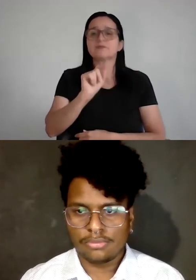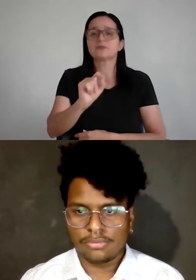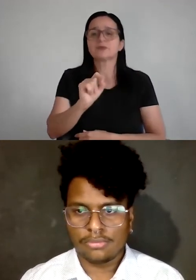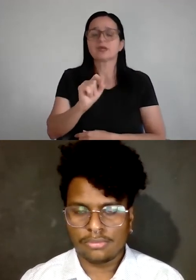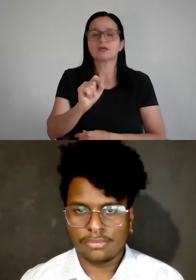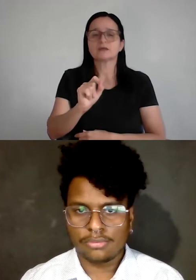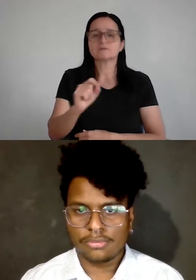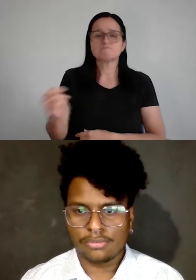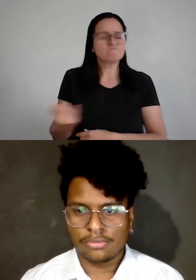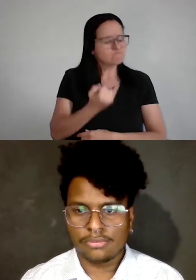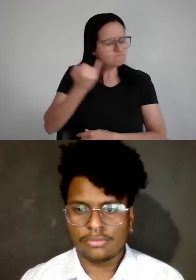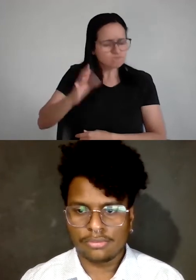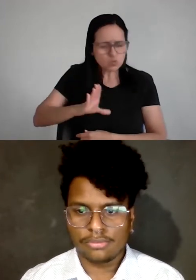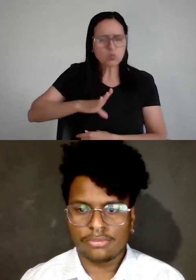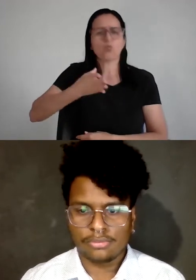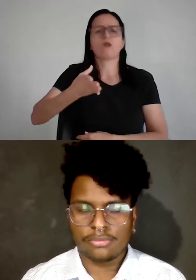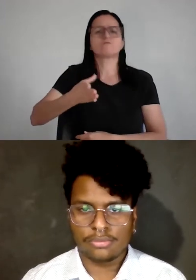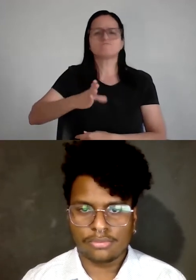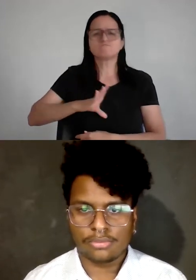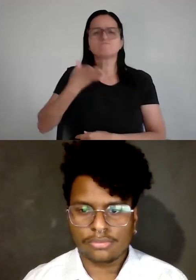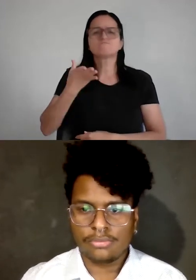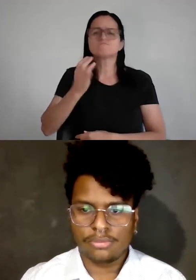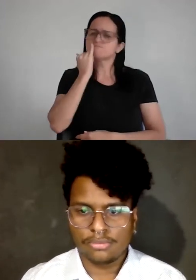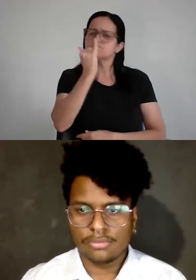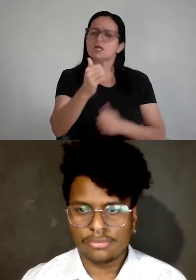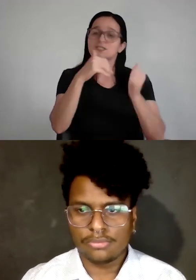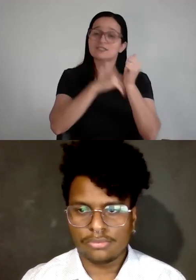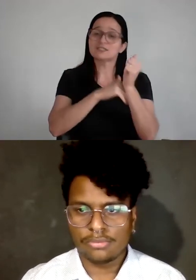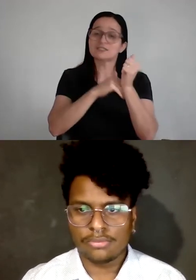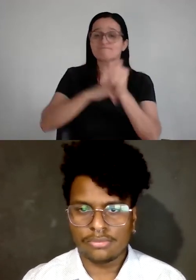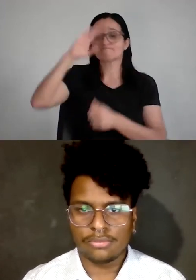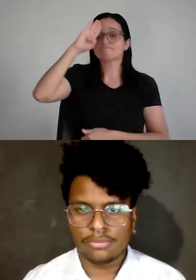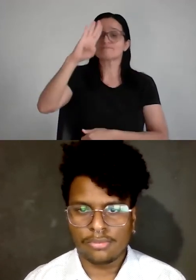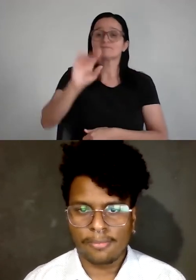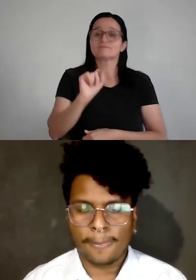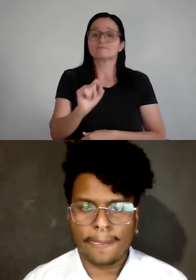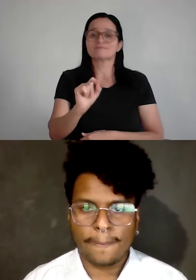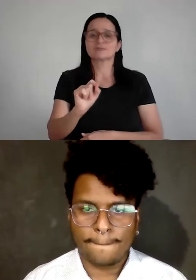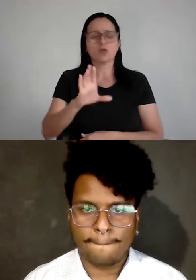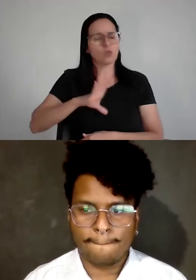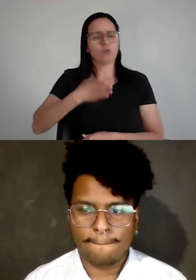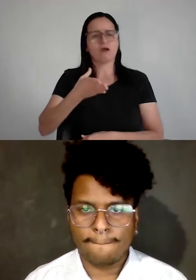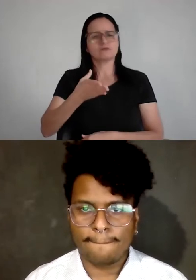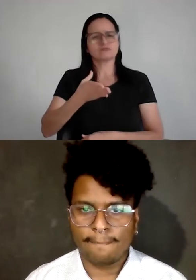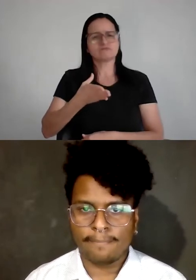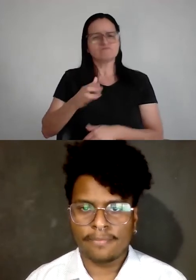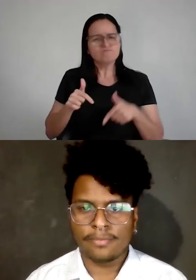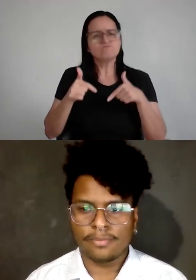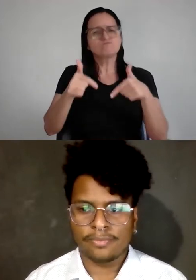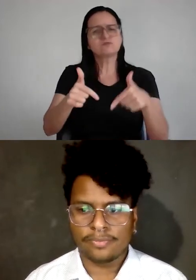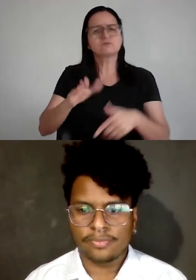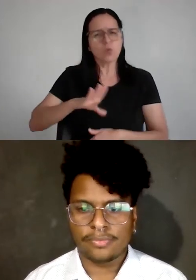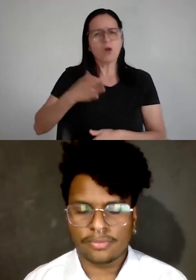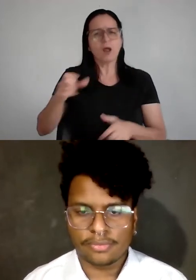cavalagem de ousadia e coragem. O segredinho, o remedinho, meu irmão, é foca na coragem, na ousadia e vai quebrando tudo,